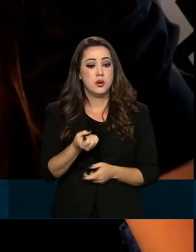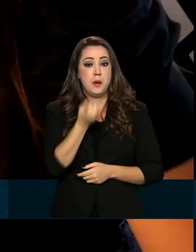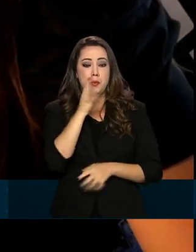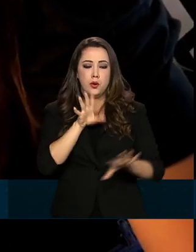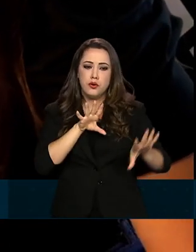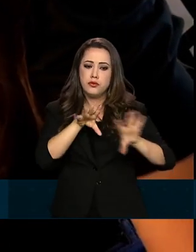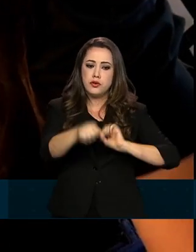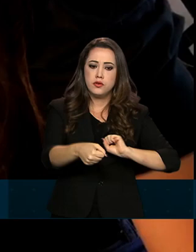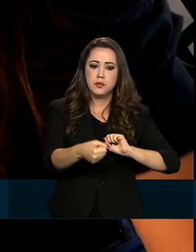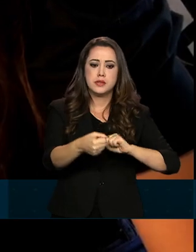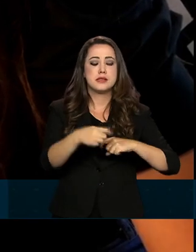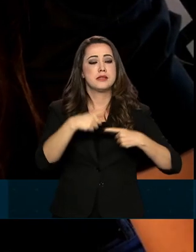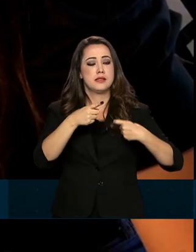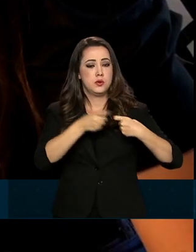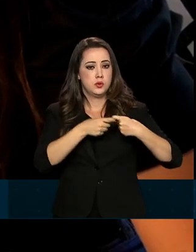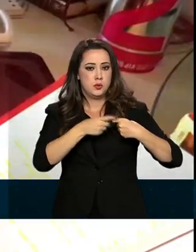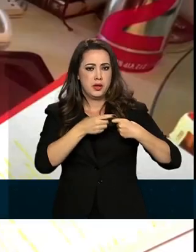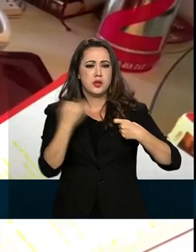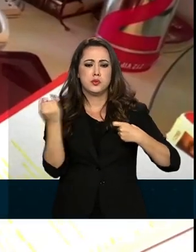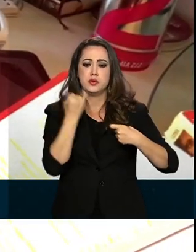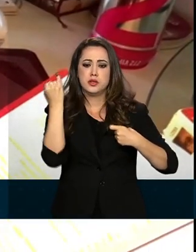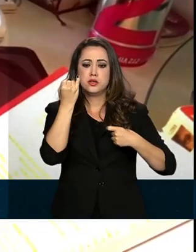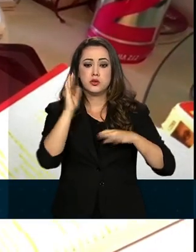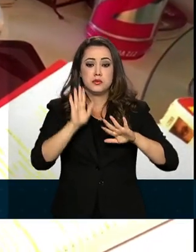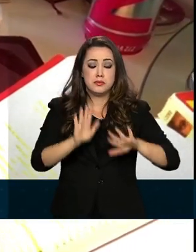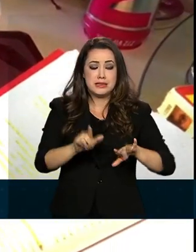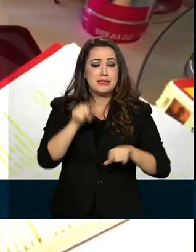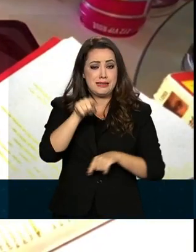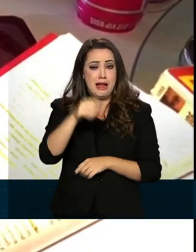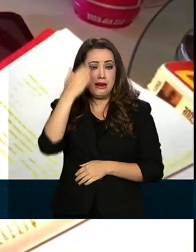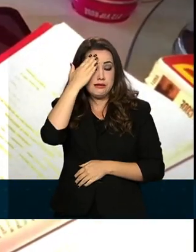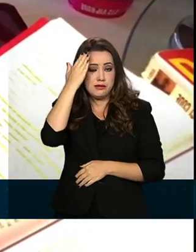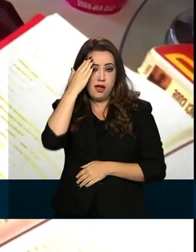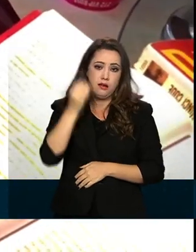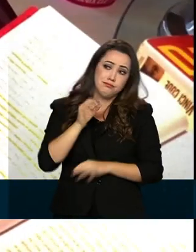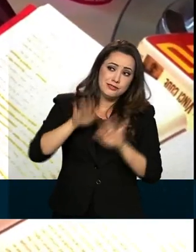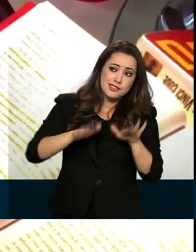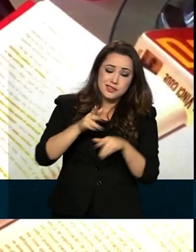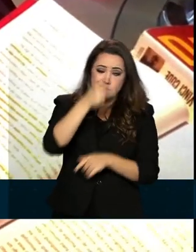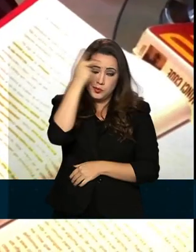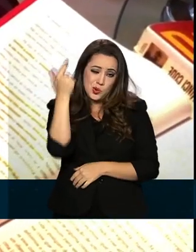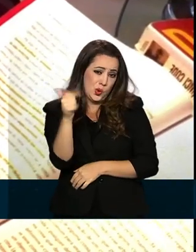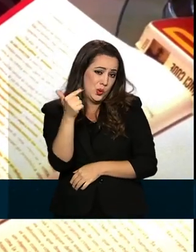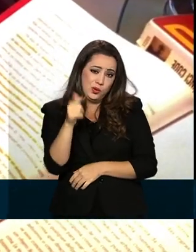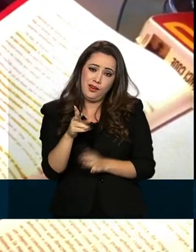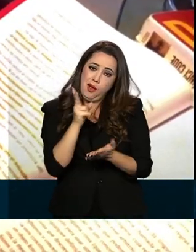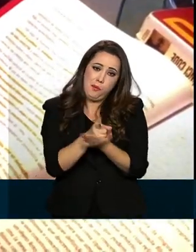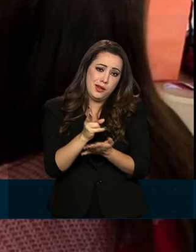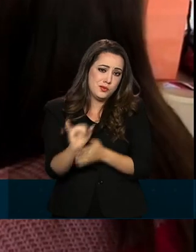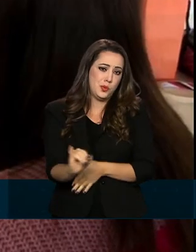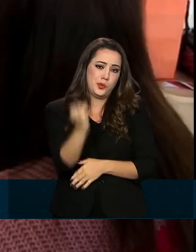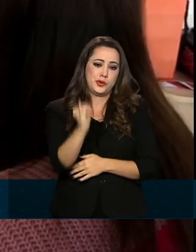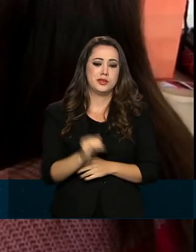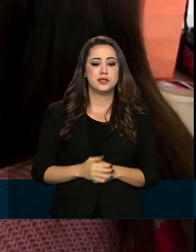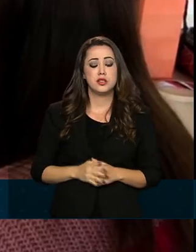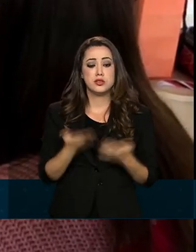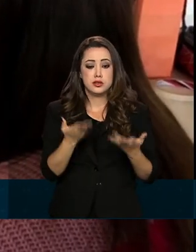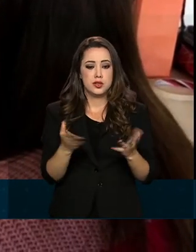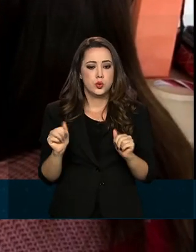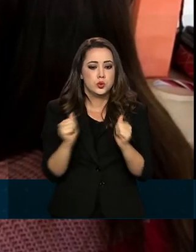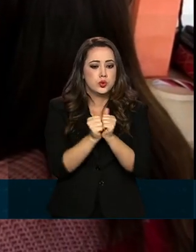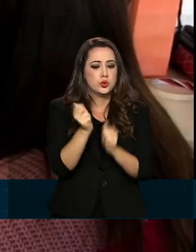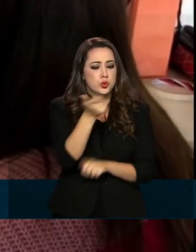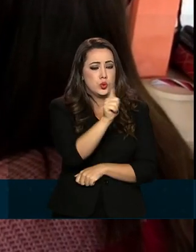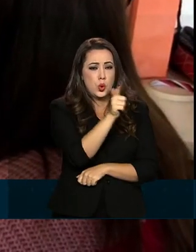formação no ensino médio foi fundamental. Mas ela sabe que nem todo mundo teve a mesma oportunidade. Por isso, se